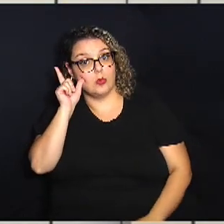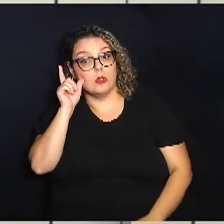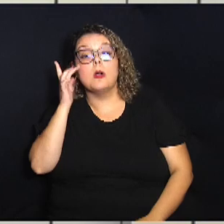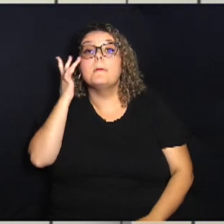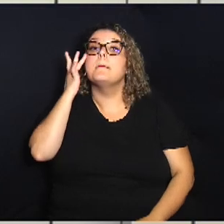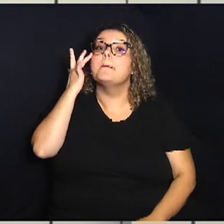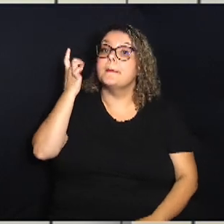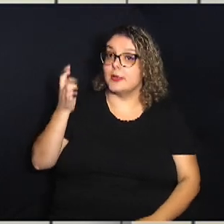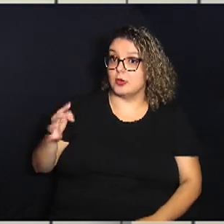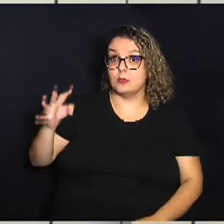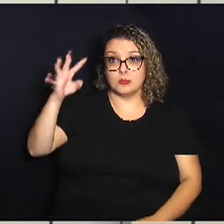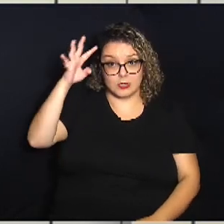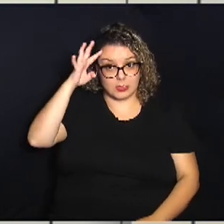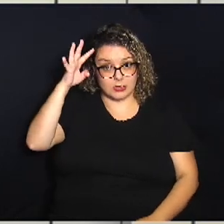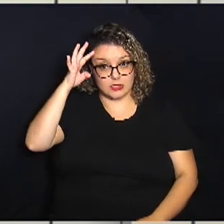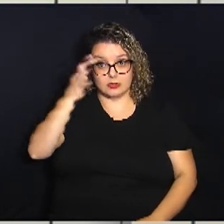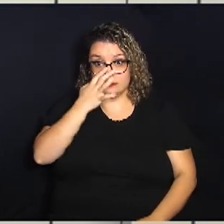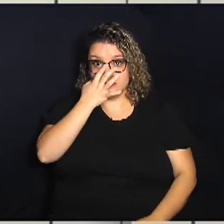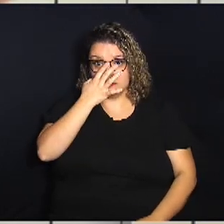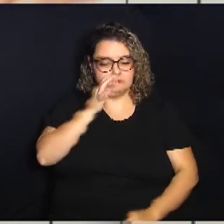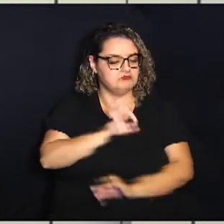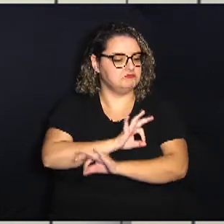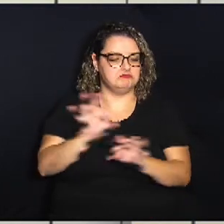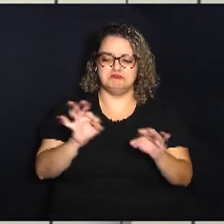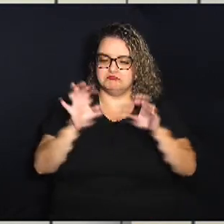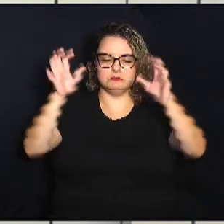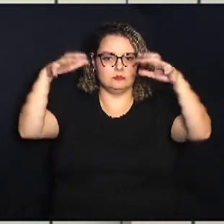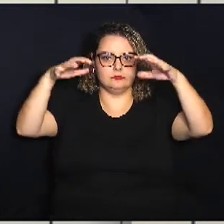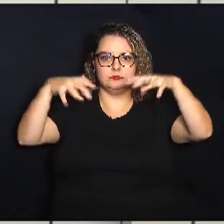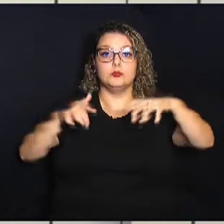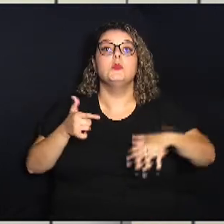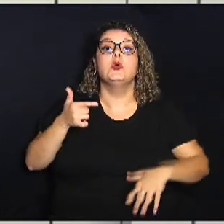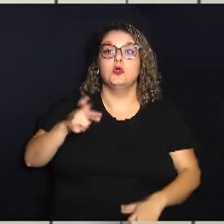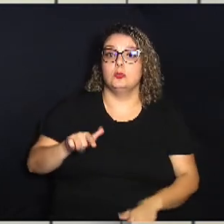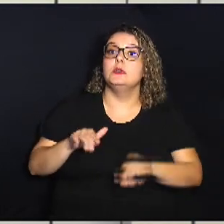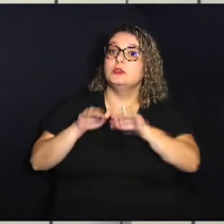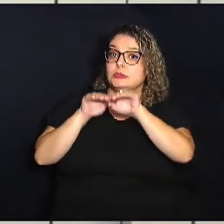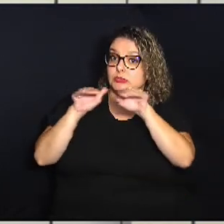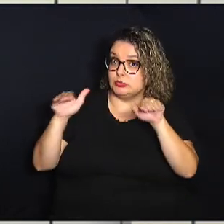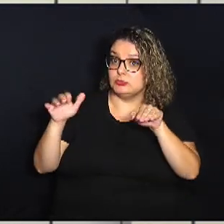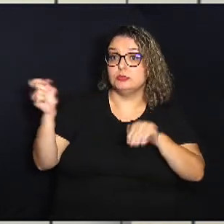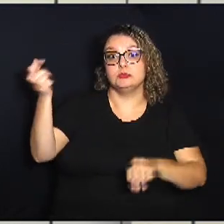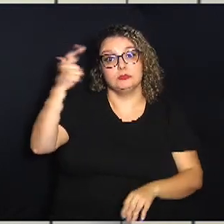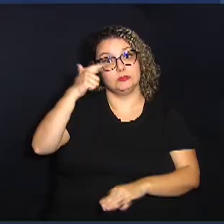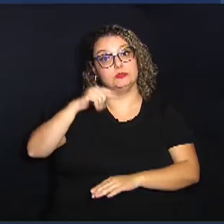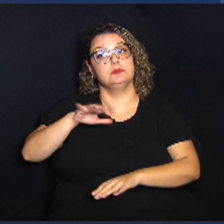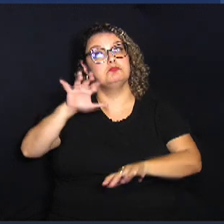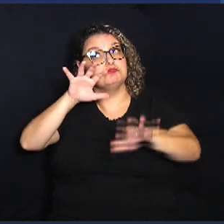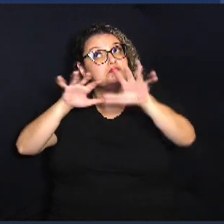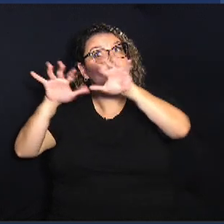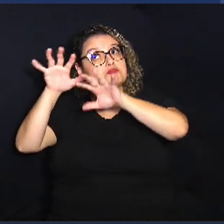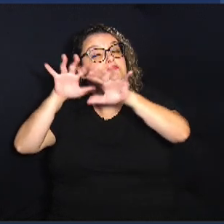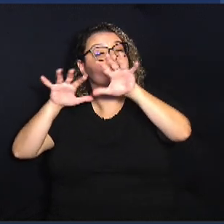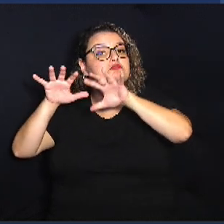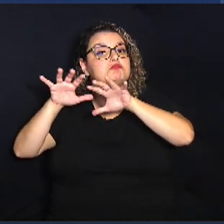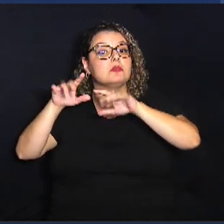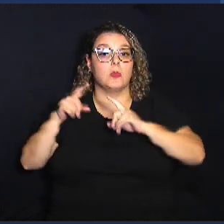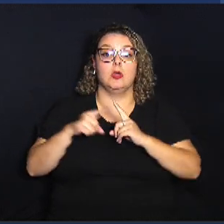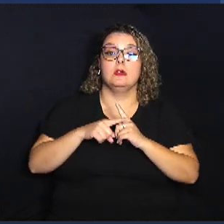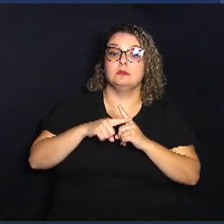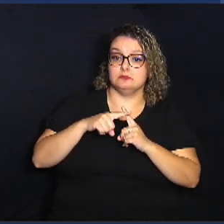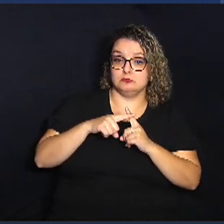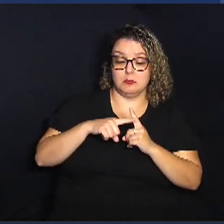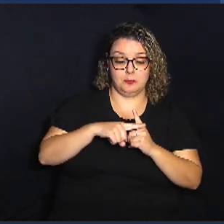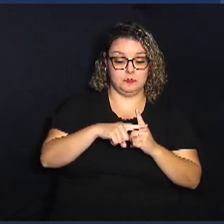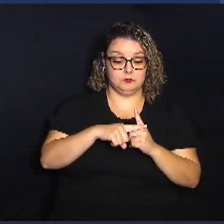amanhã quarta-feira nada de chuva e segue tempo estável com sol aparecendo entre nuvens com as temperaturas